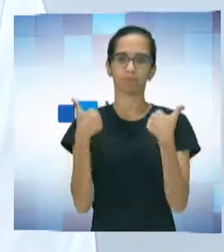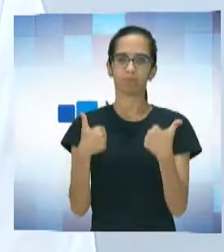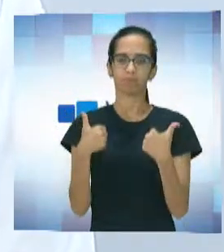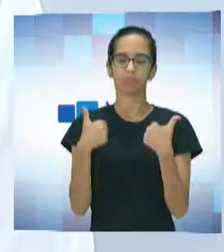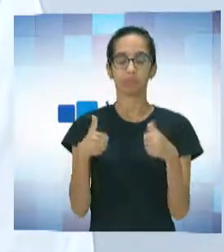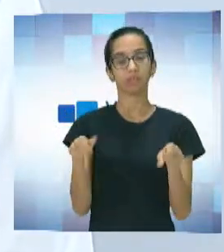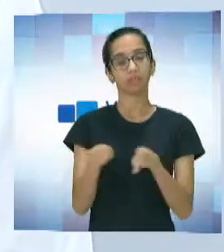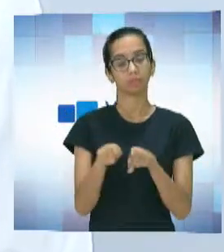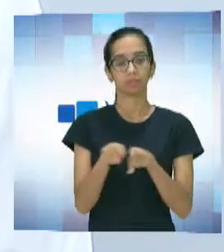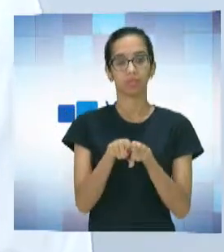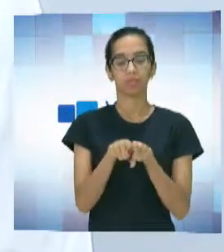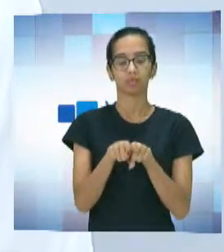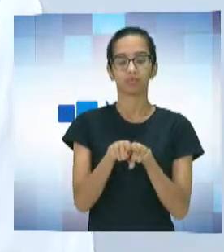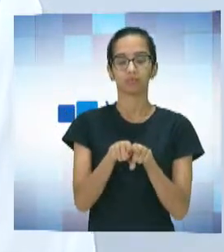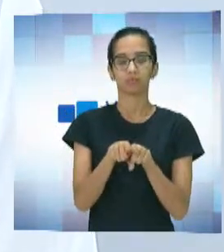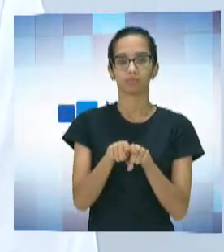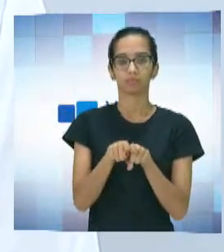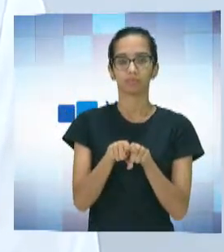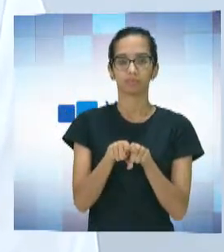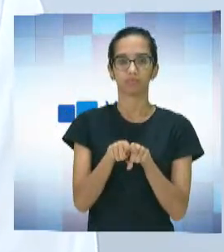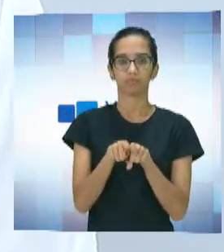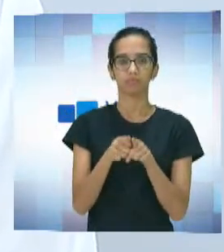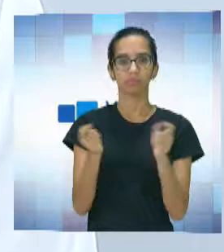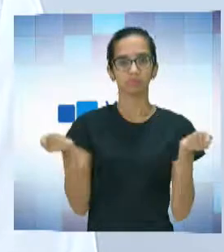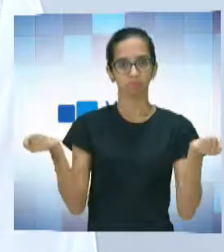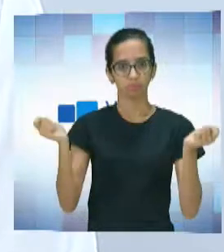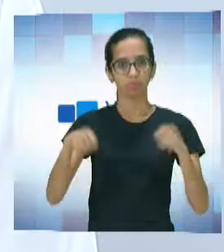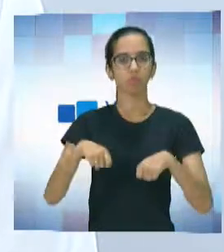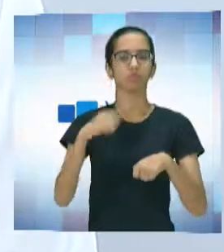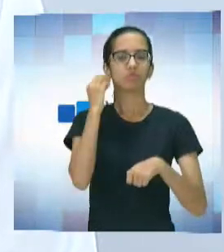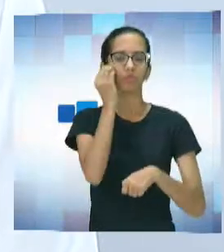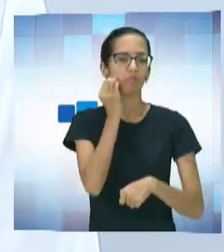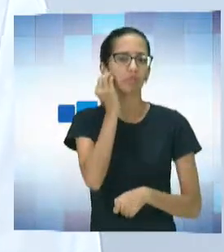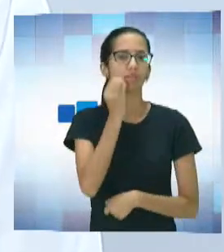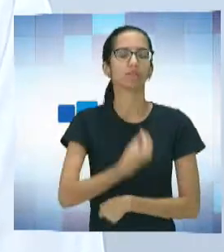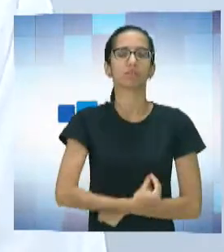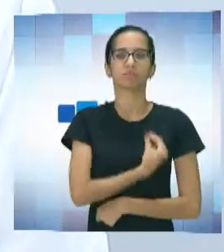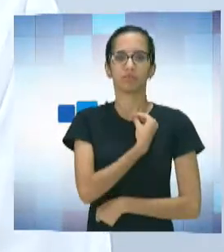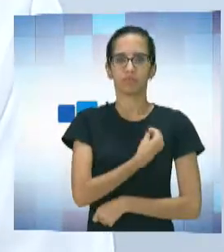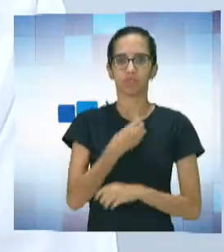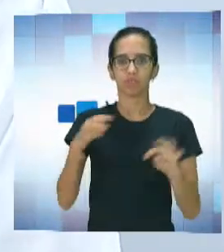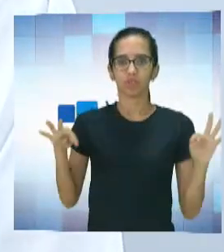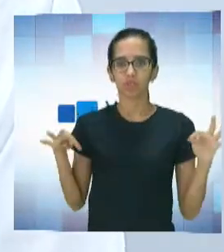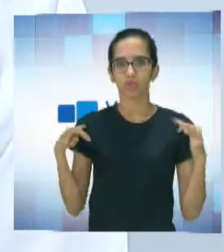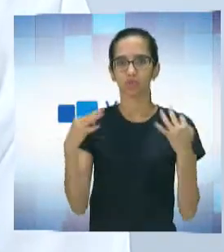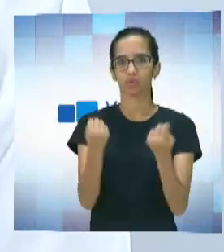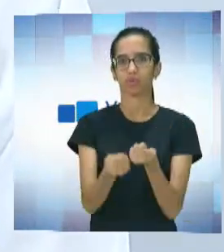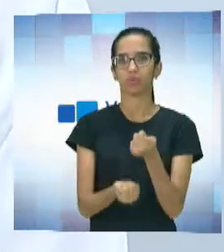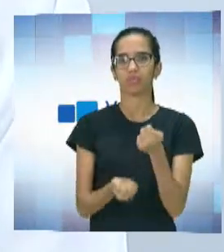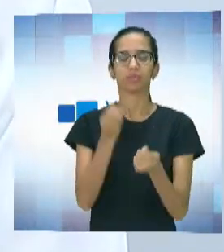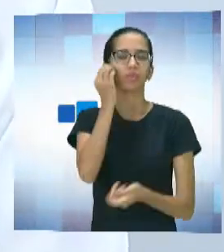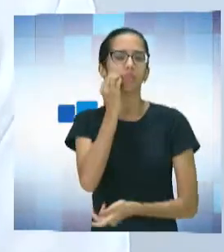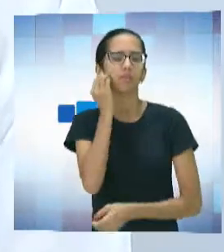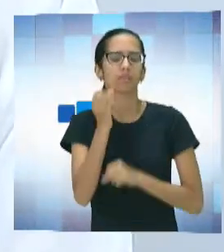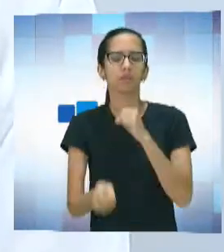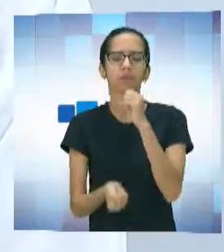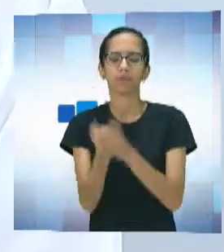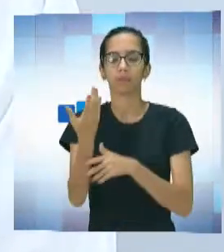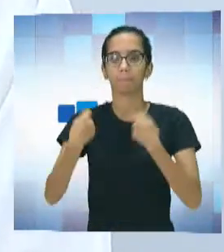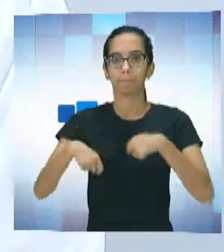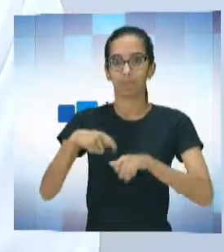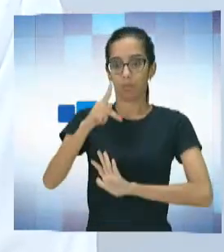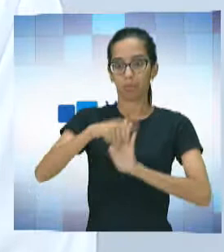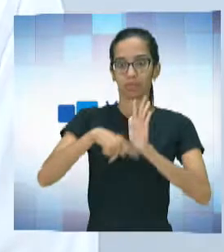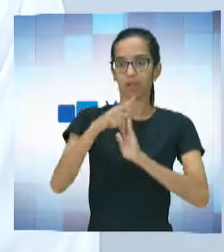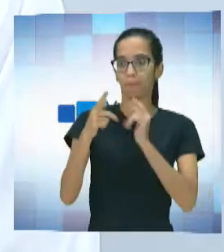consequentemente, ter esta oportunidade. Para que essas oportunidades aconteçam, faz-se necessário projetos como